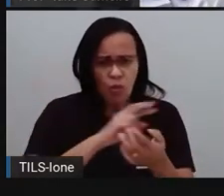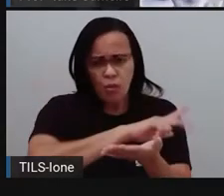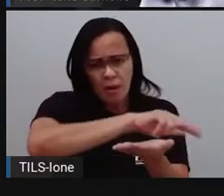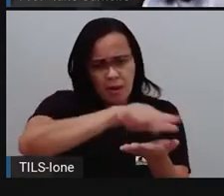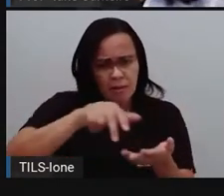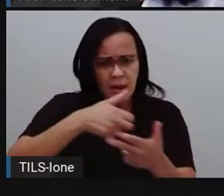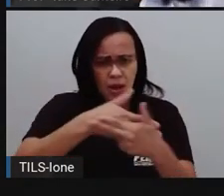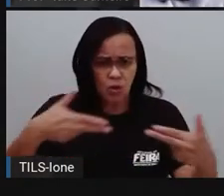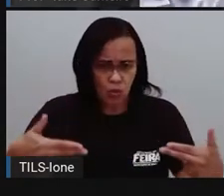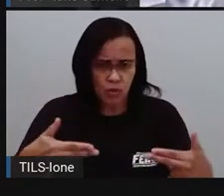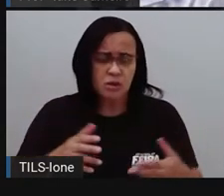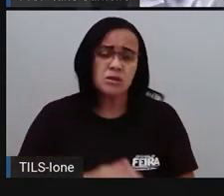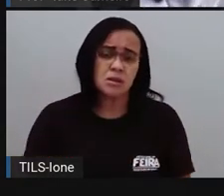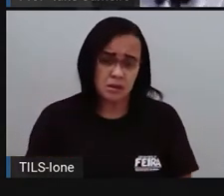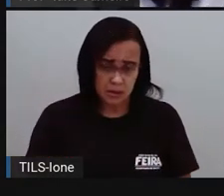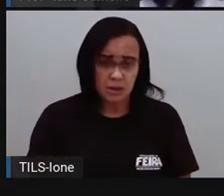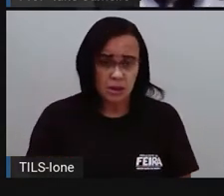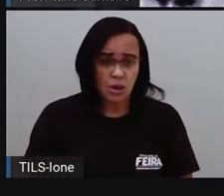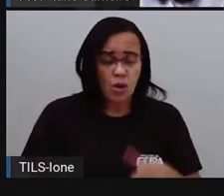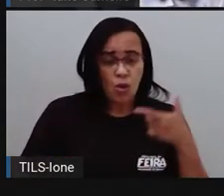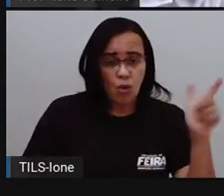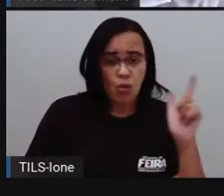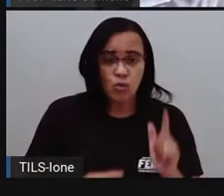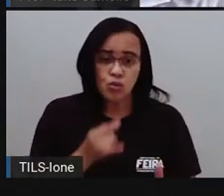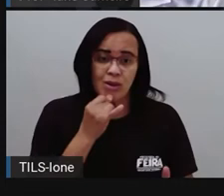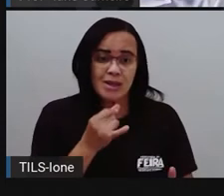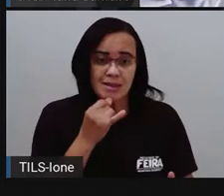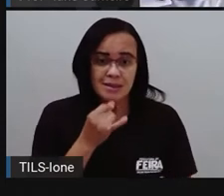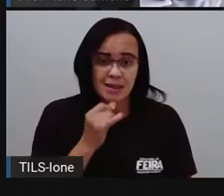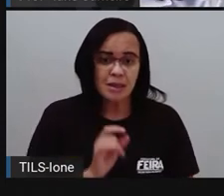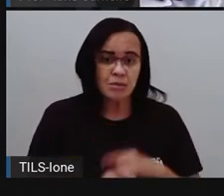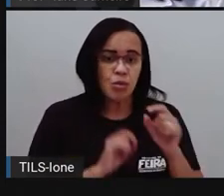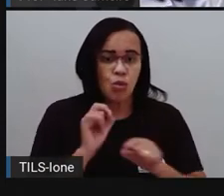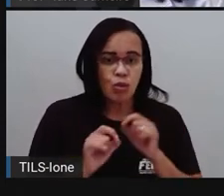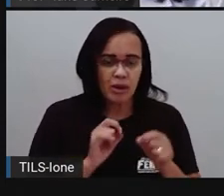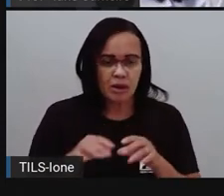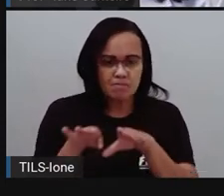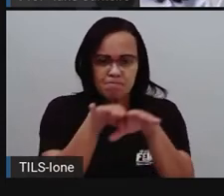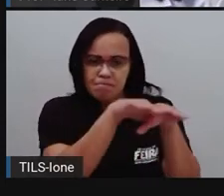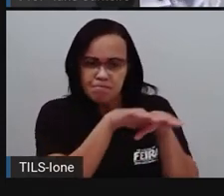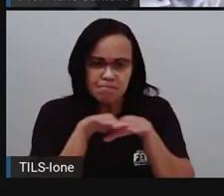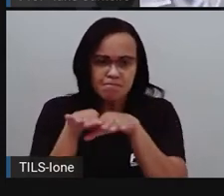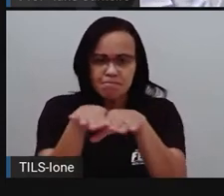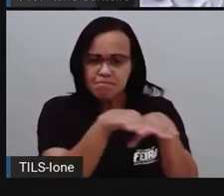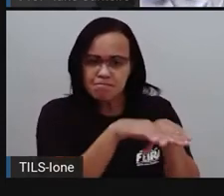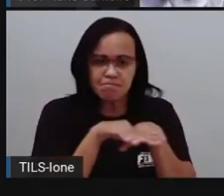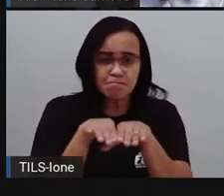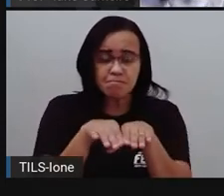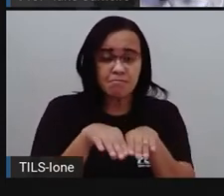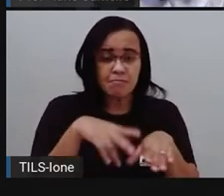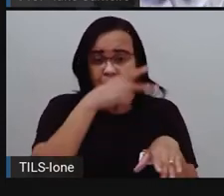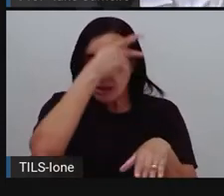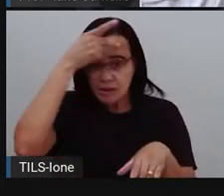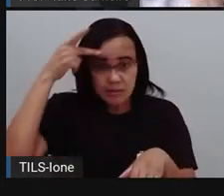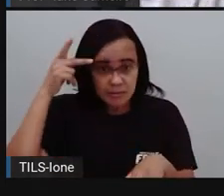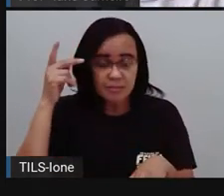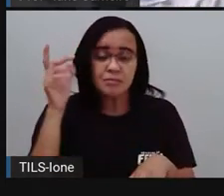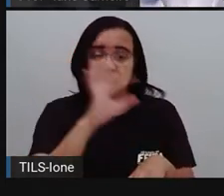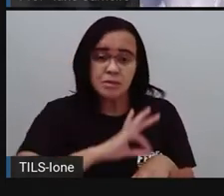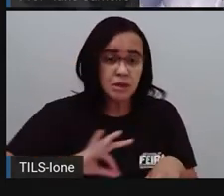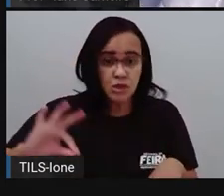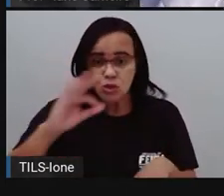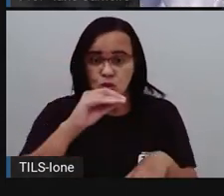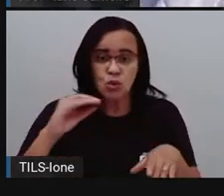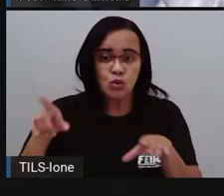E aí a Pró trouxe outra forma pra exemplificar isso, né? A igualdade, ó, todo mundo de bicicleta, só que quem não